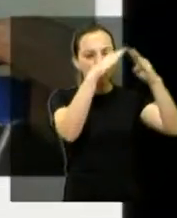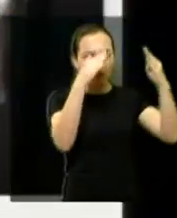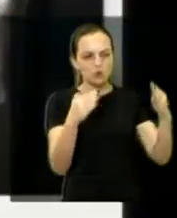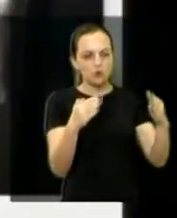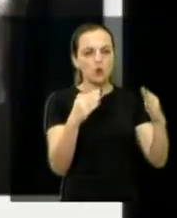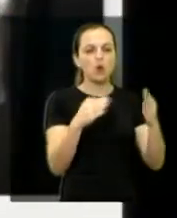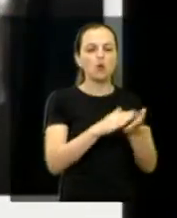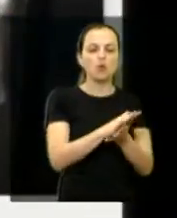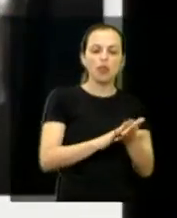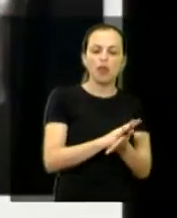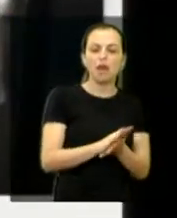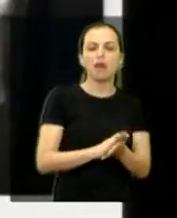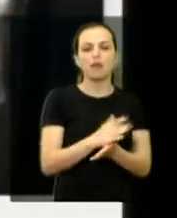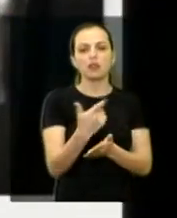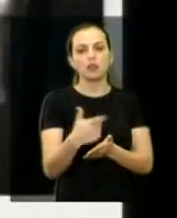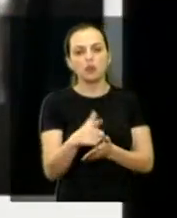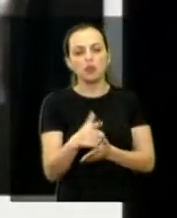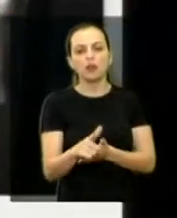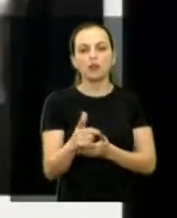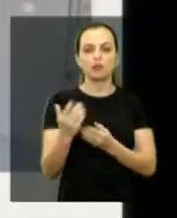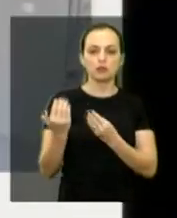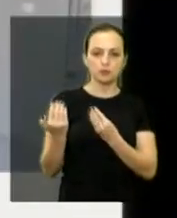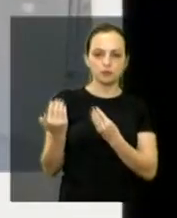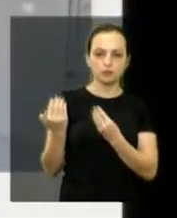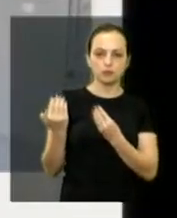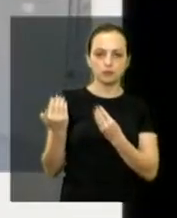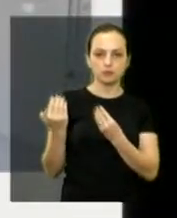pode passar outra foto, volta outra foto, volta outra foto,